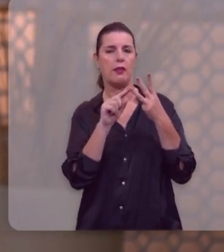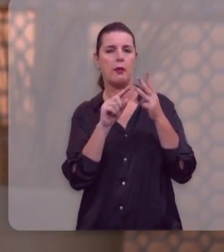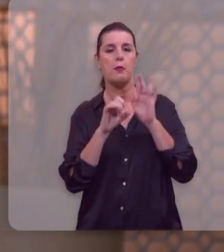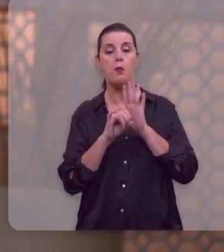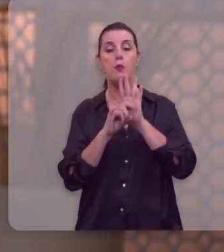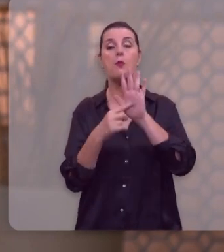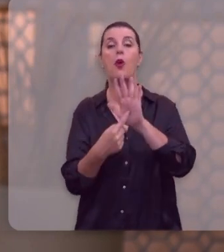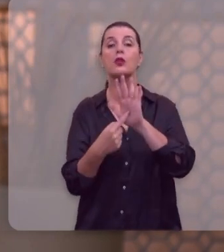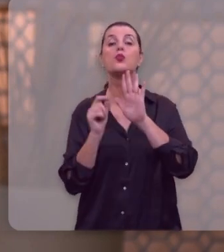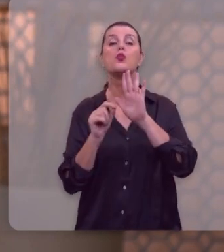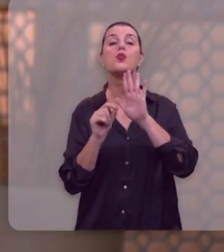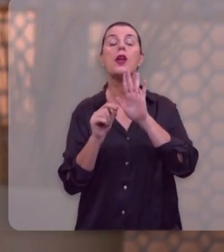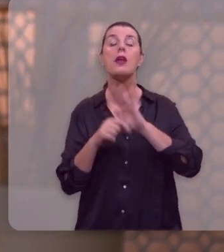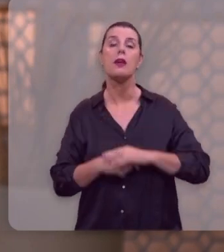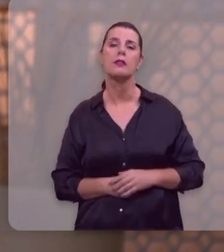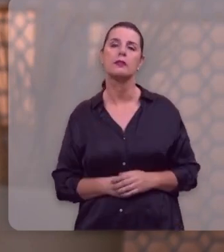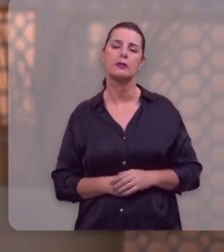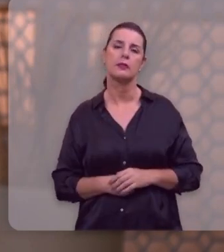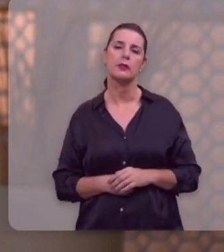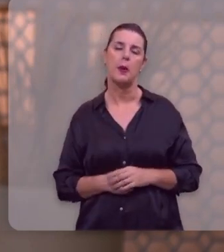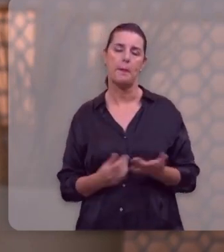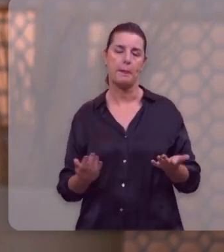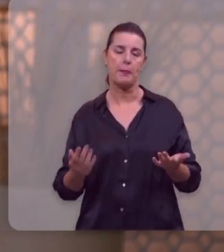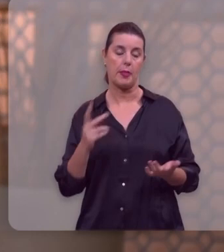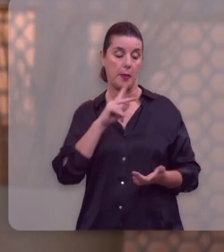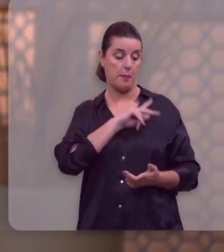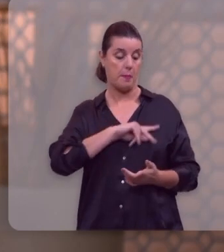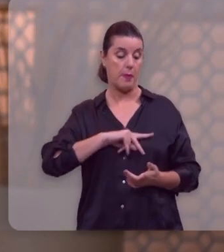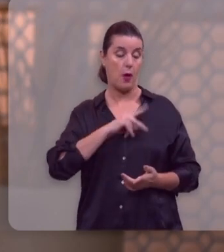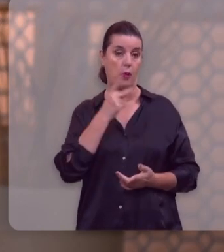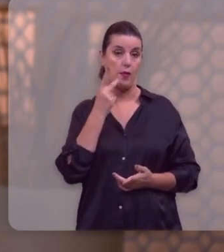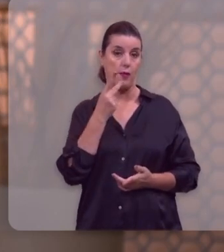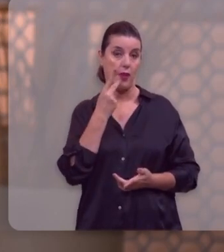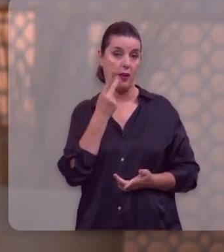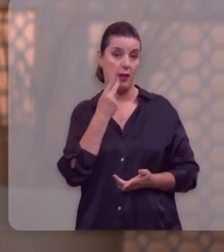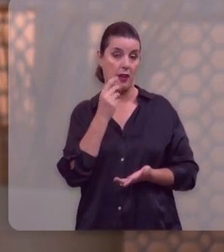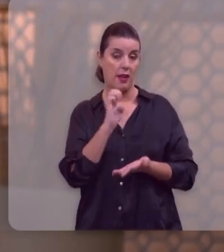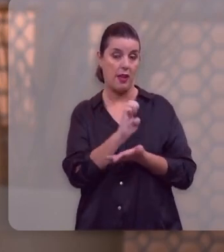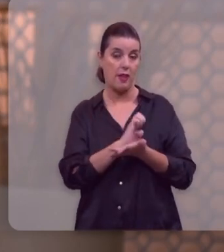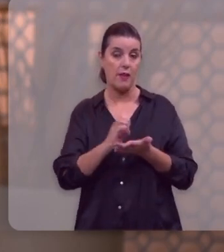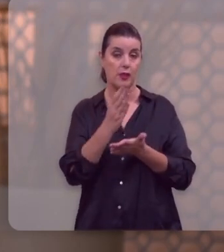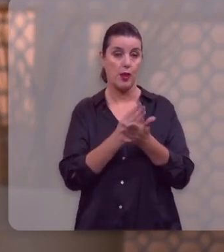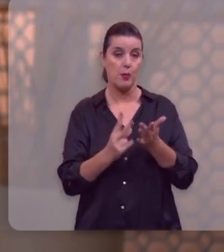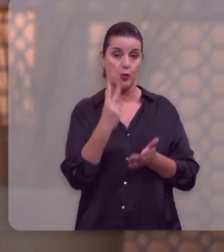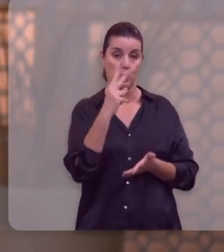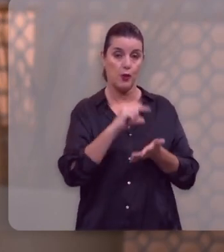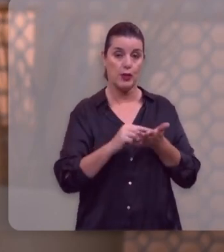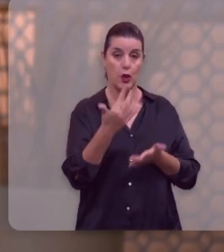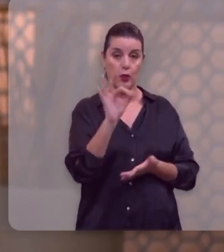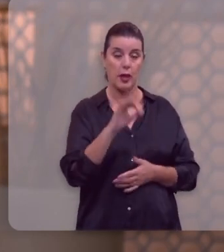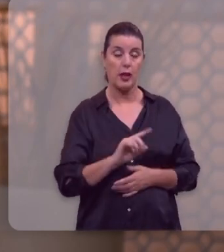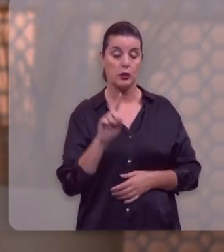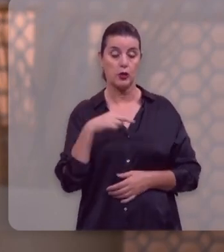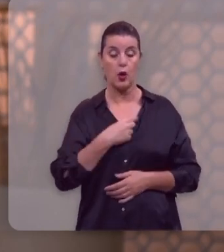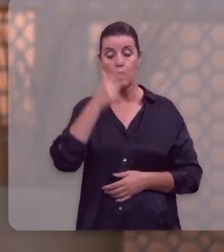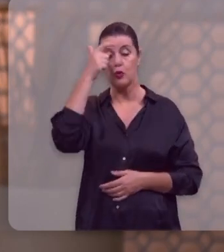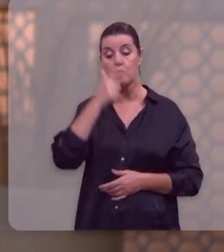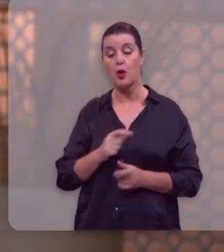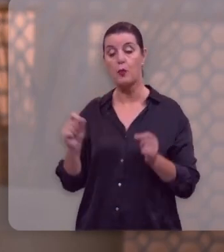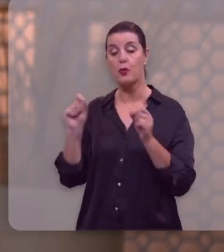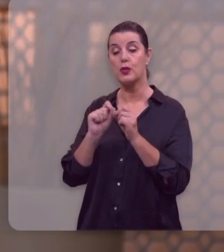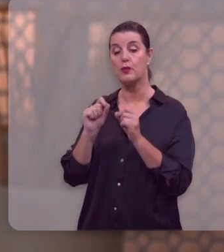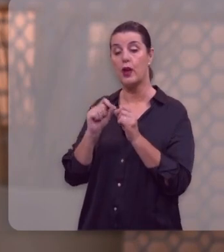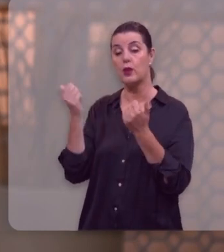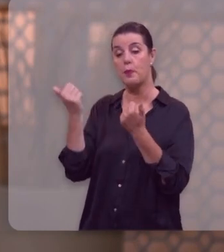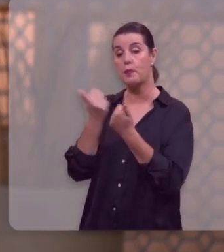evidência da salvação. E Paulo vai dizer em Efésios, capítulo 2, versículo 10, que nós somos feitura de Deus,